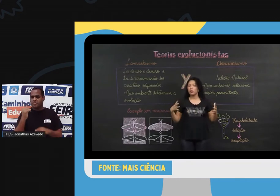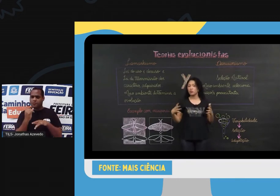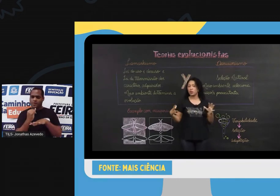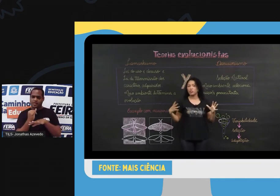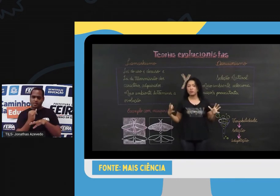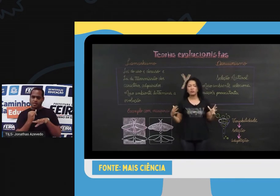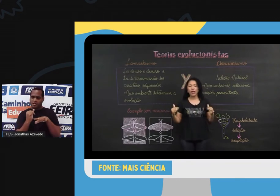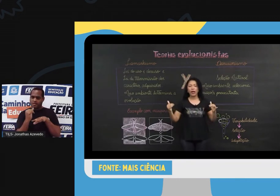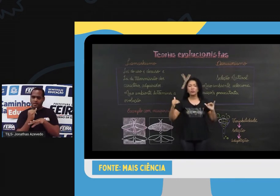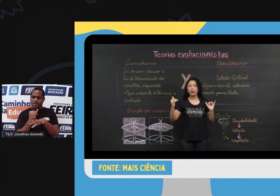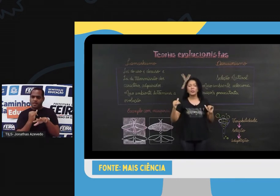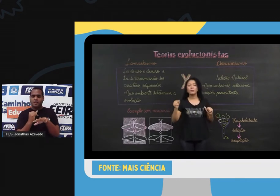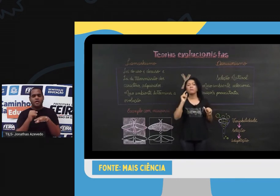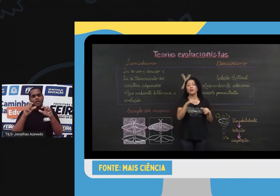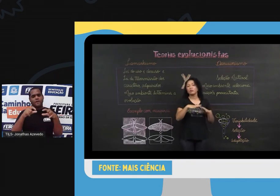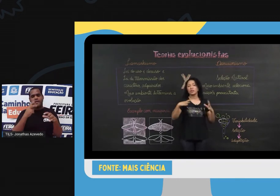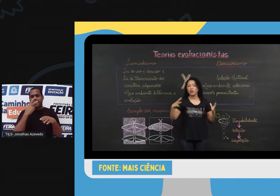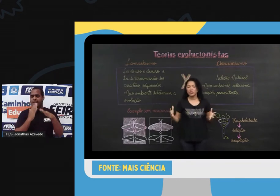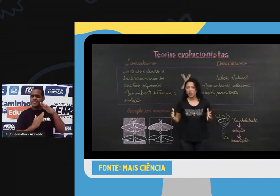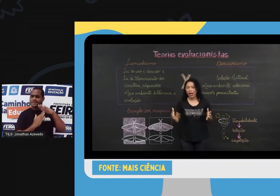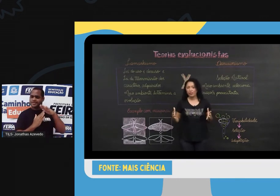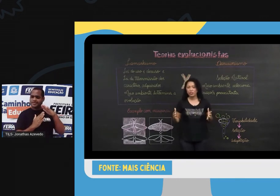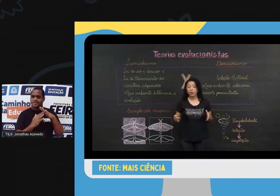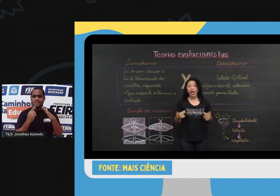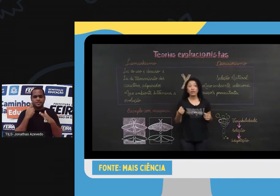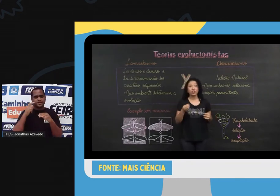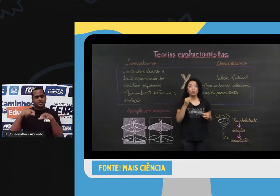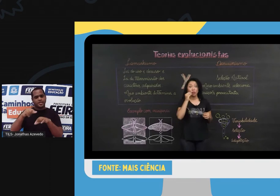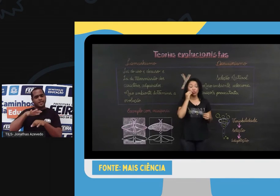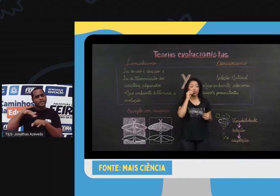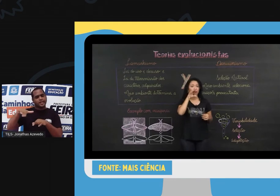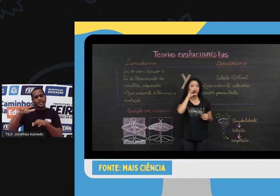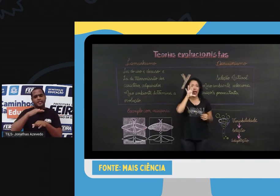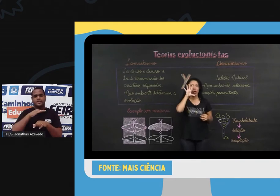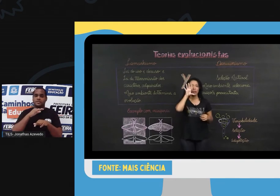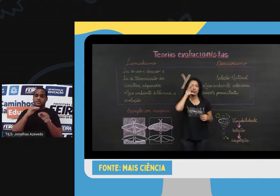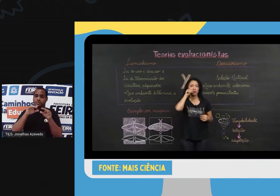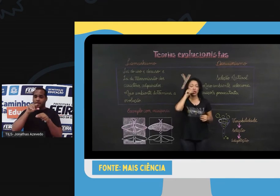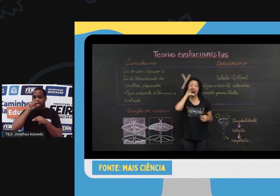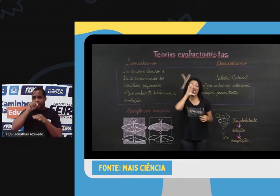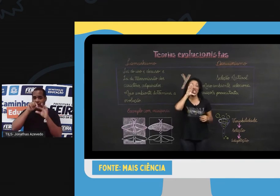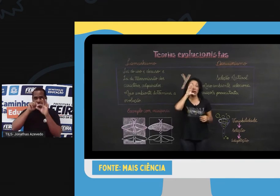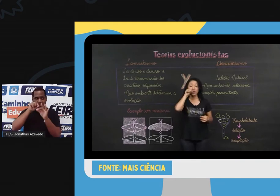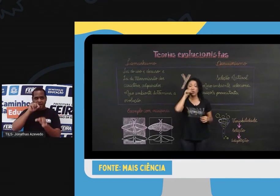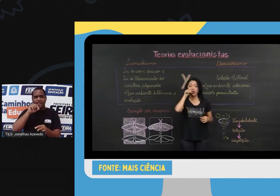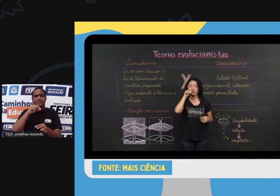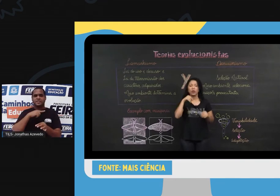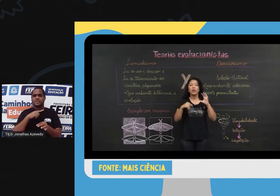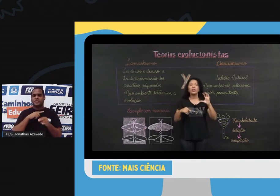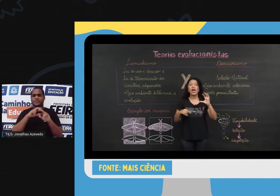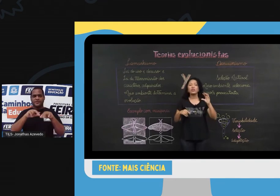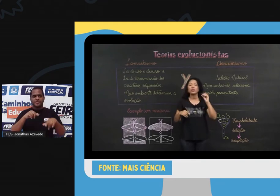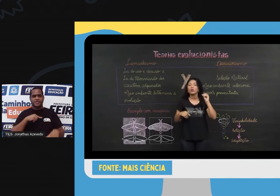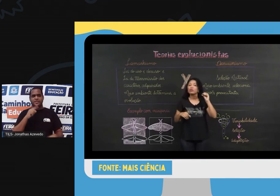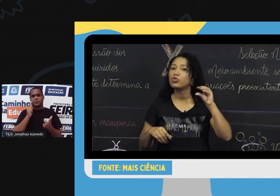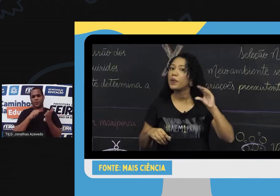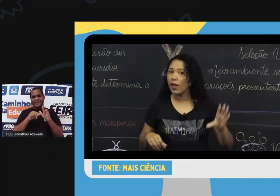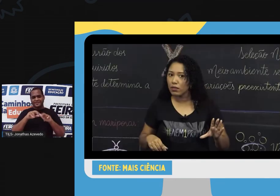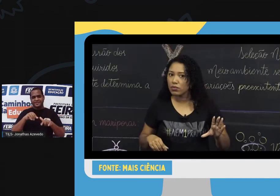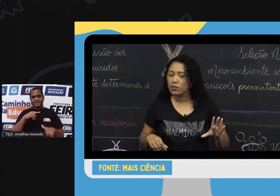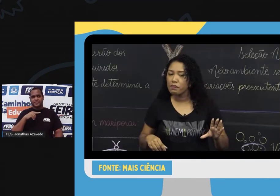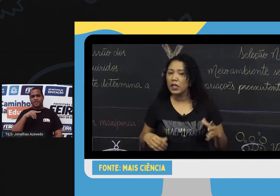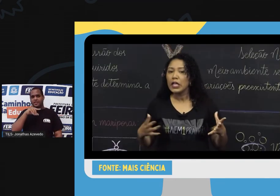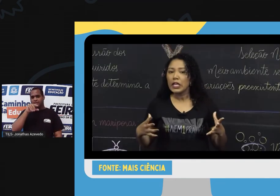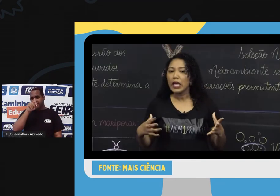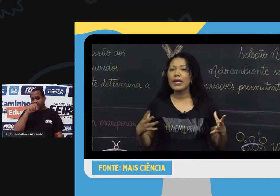colocar uma ilha, ambiente mais limitado ali, uma série de aves, aves de bicos maiores, que conseguem abrir mais, e aves de bicos